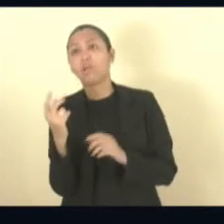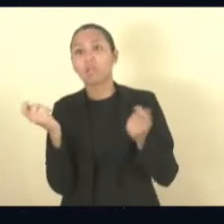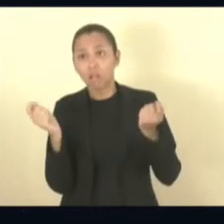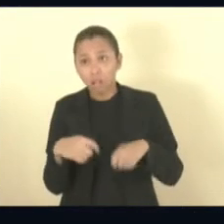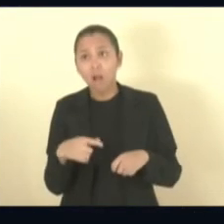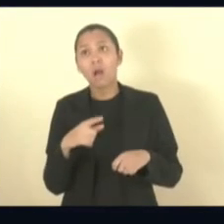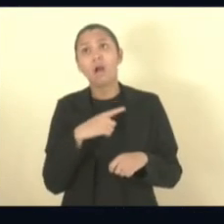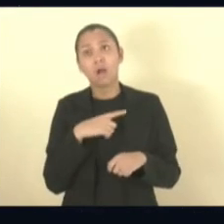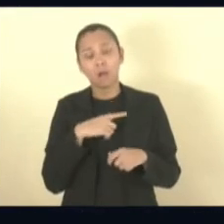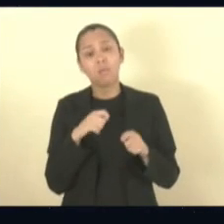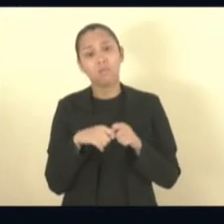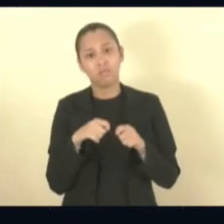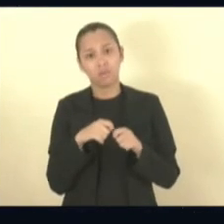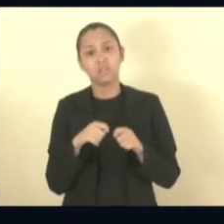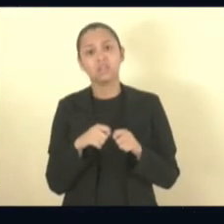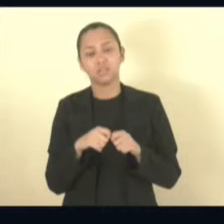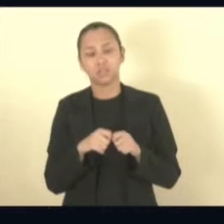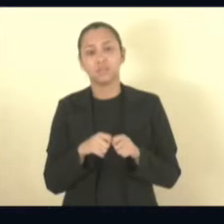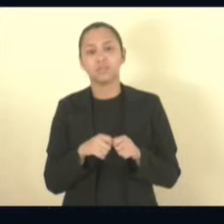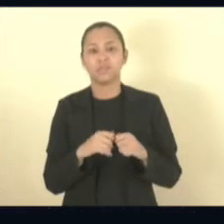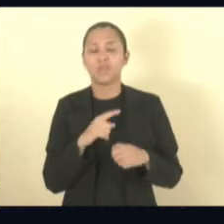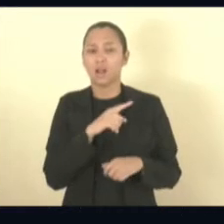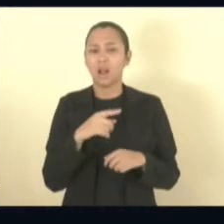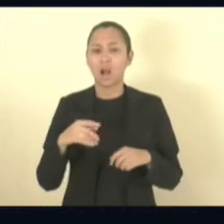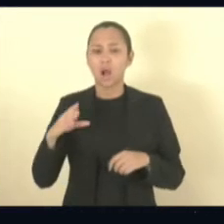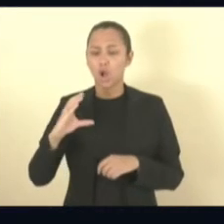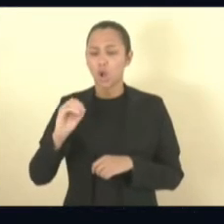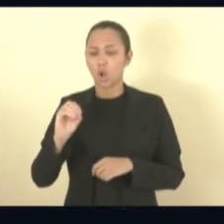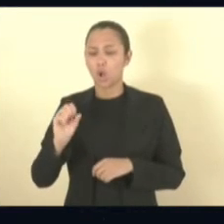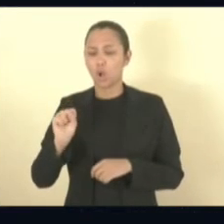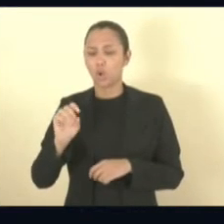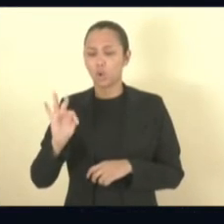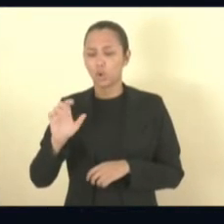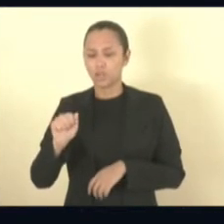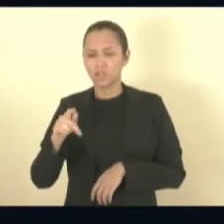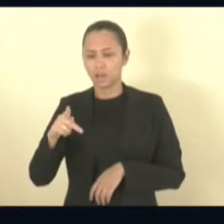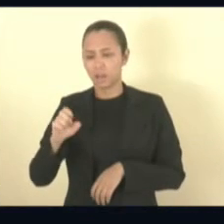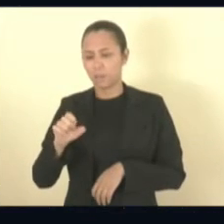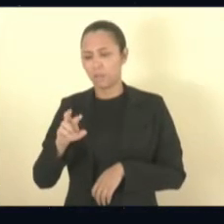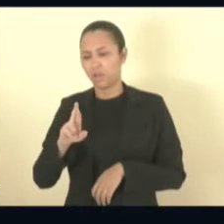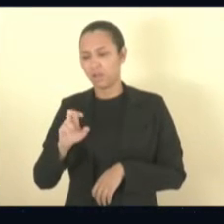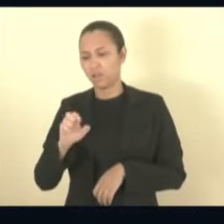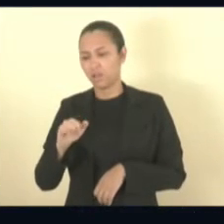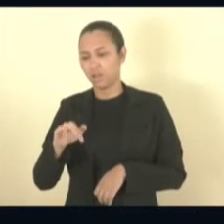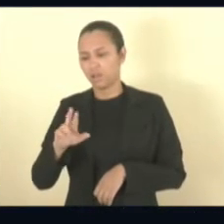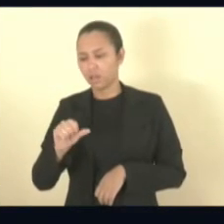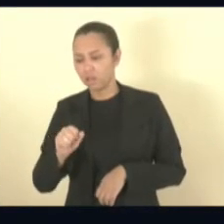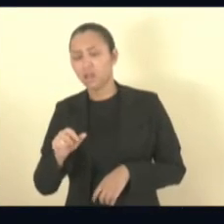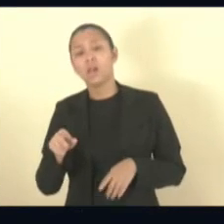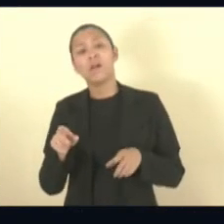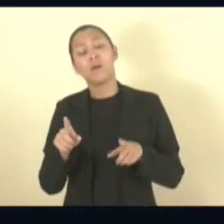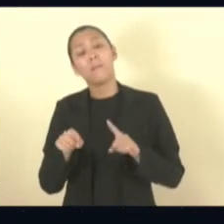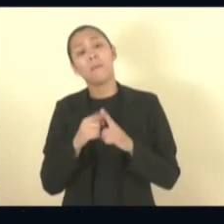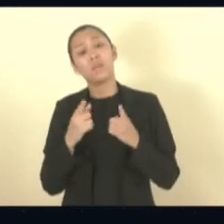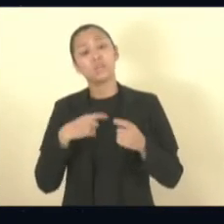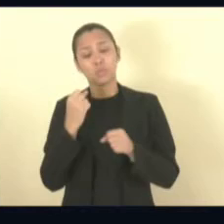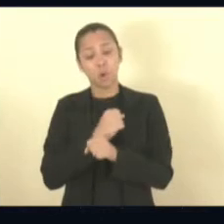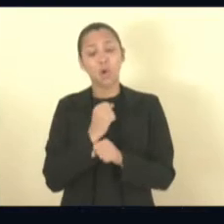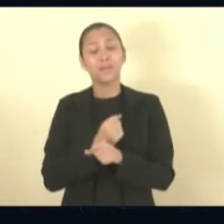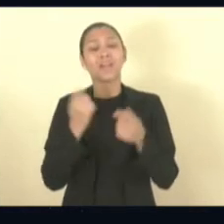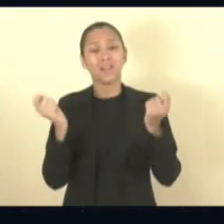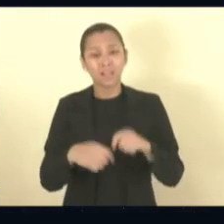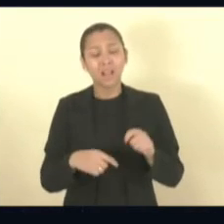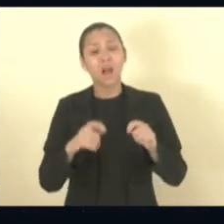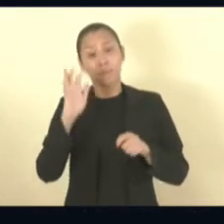Monteiro, subindo a Costa Pereira. Mas uma obra que pode resolver também um grande problema do grande